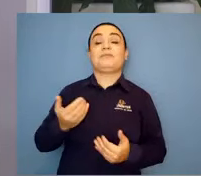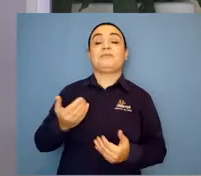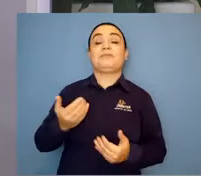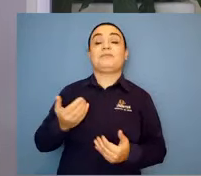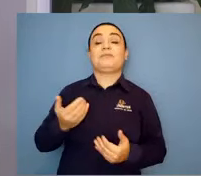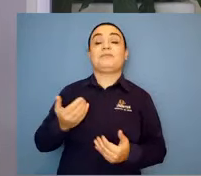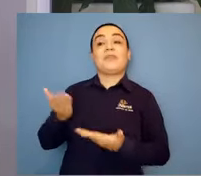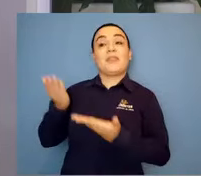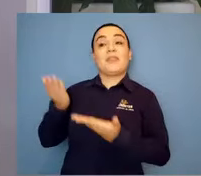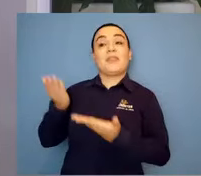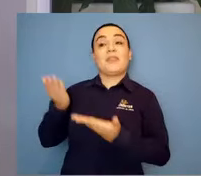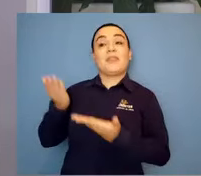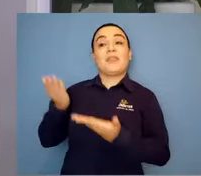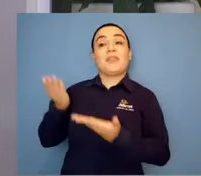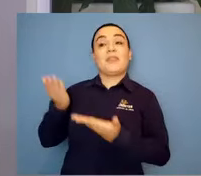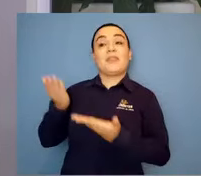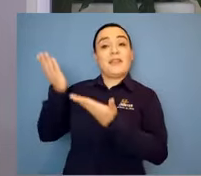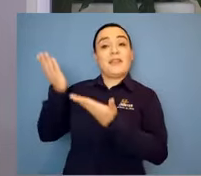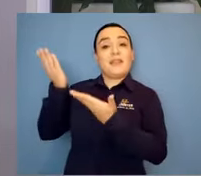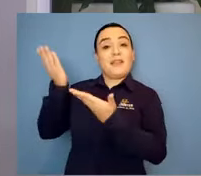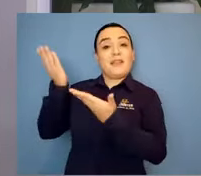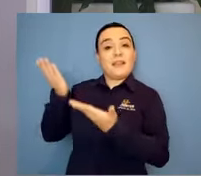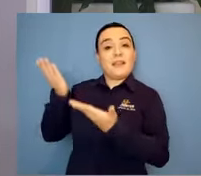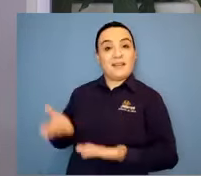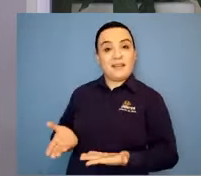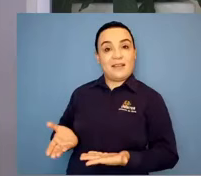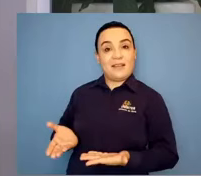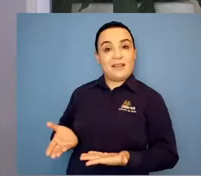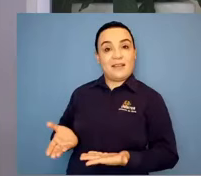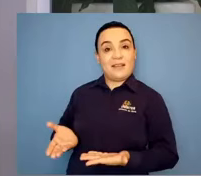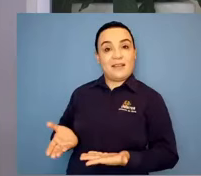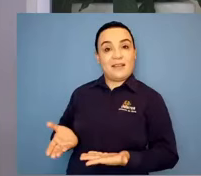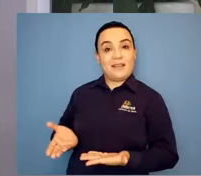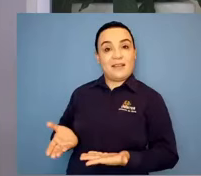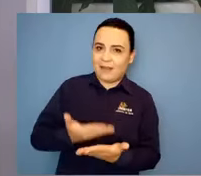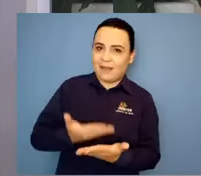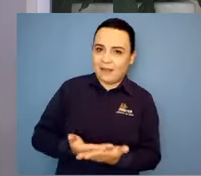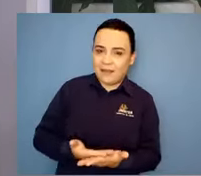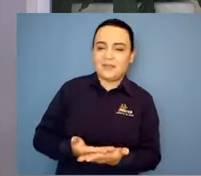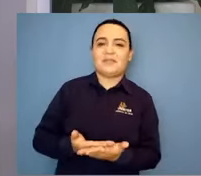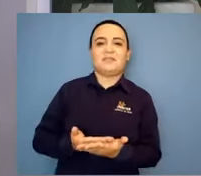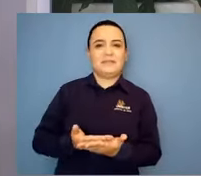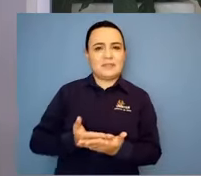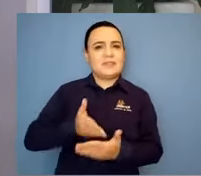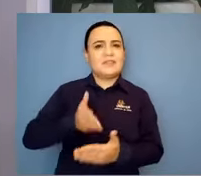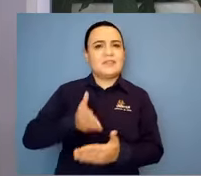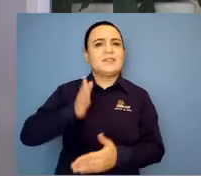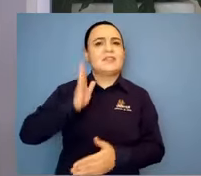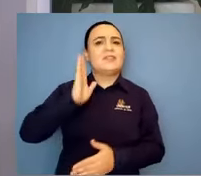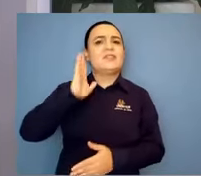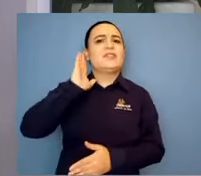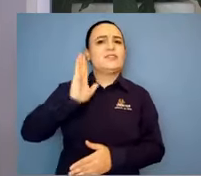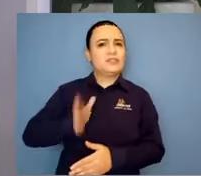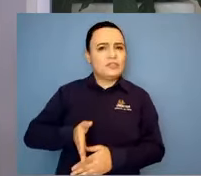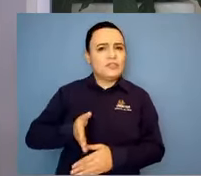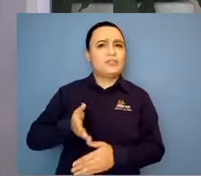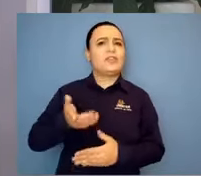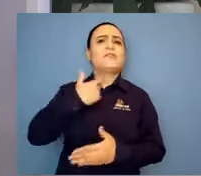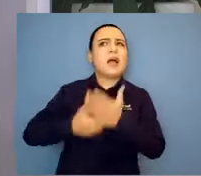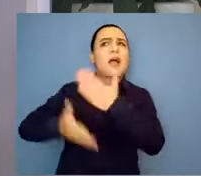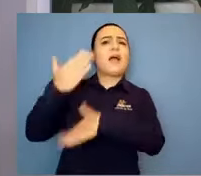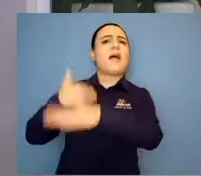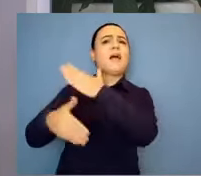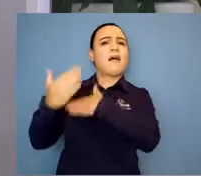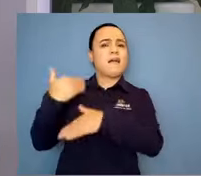pessoa a quem eu admiro muito e que há muito tempo eu queria trazer para o programa, e felizmente hoje